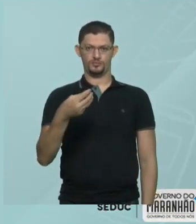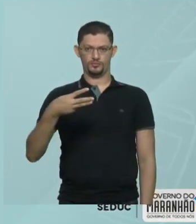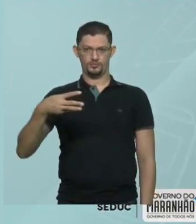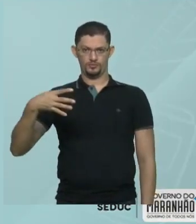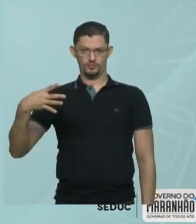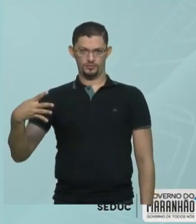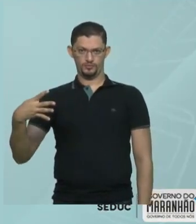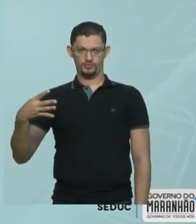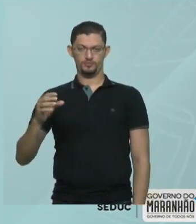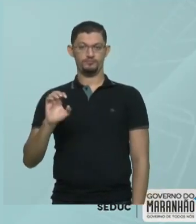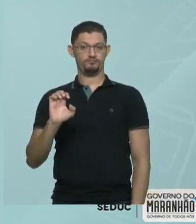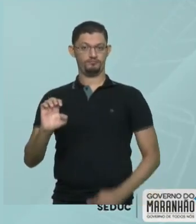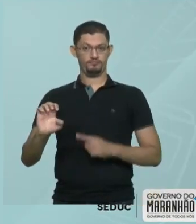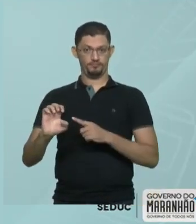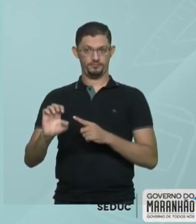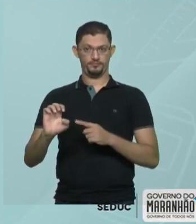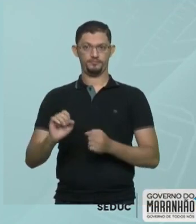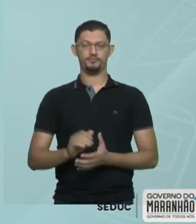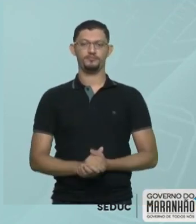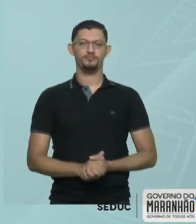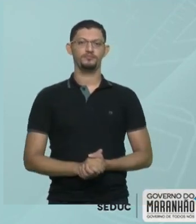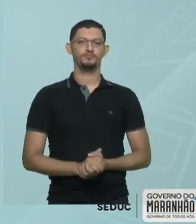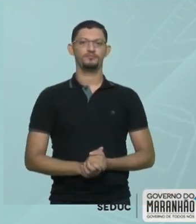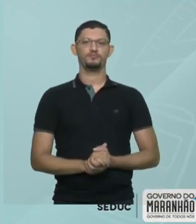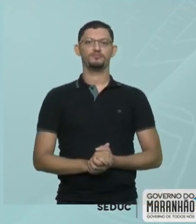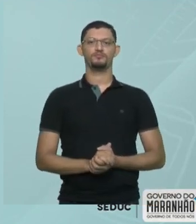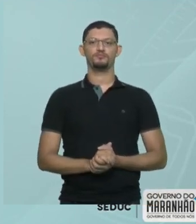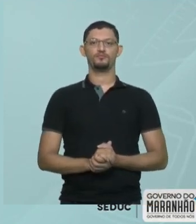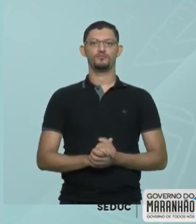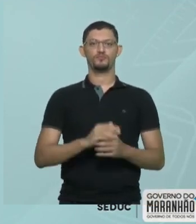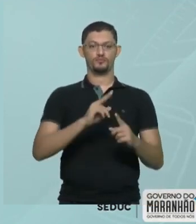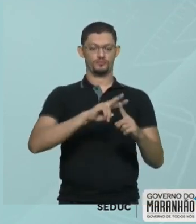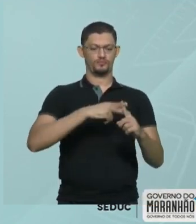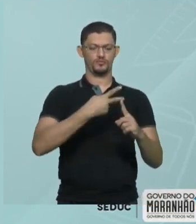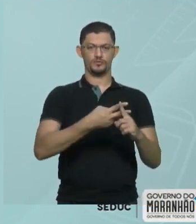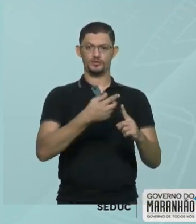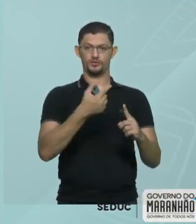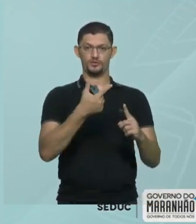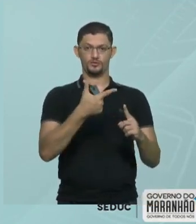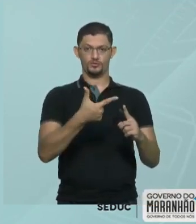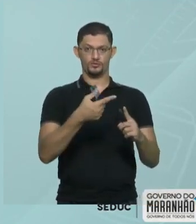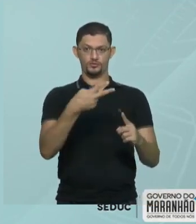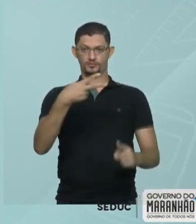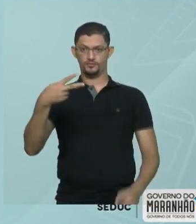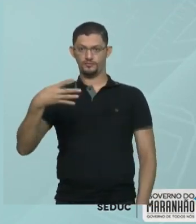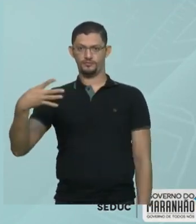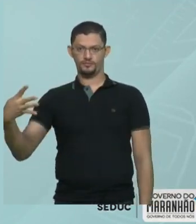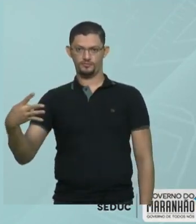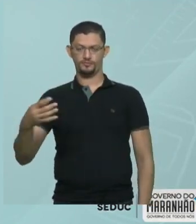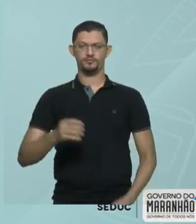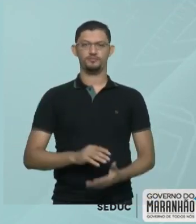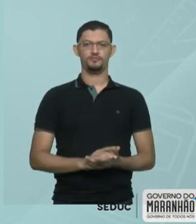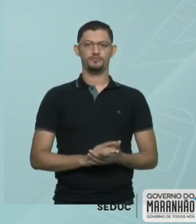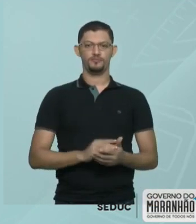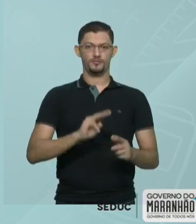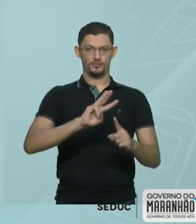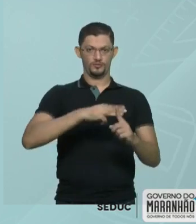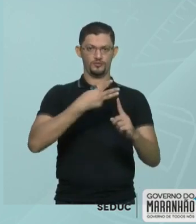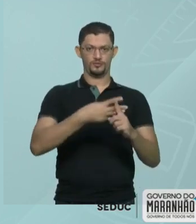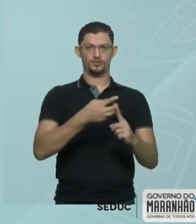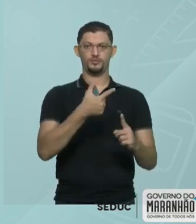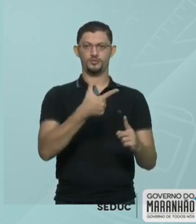que é a letra E. Observa. O dobro de 2 é 4. Ok. O triplo de 2